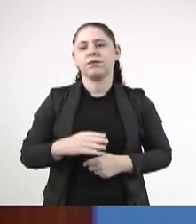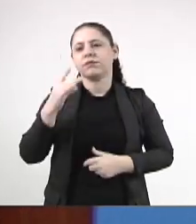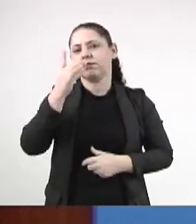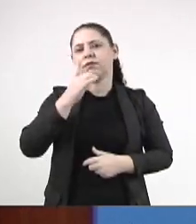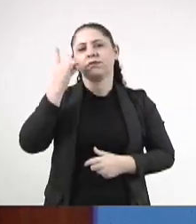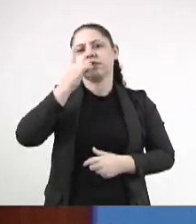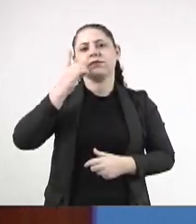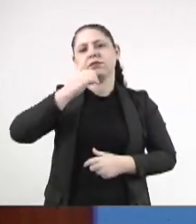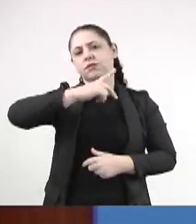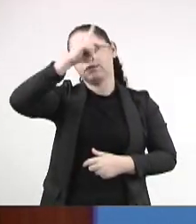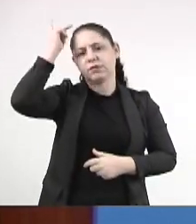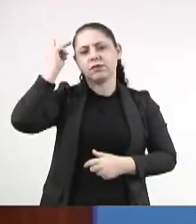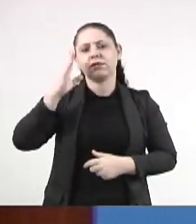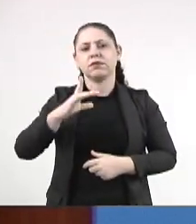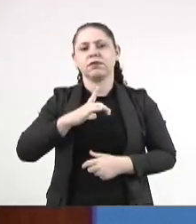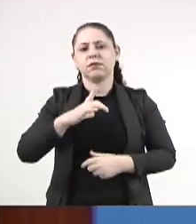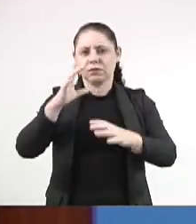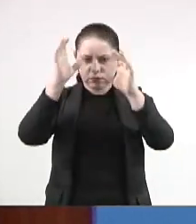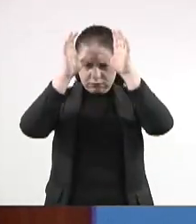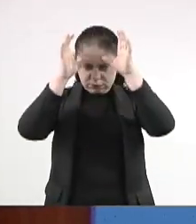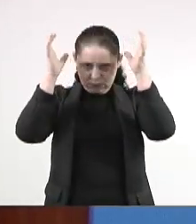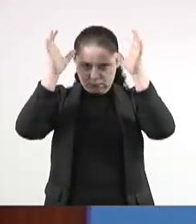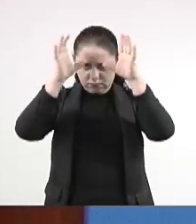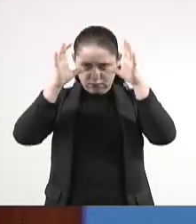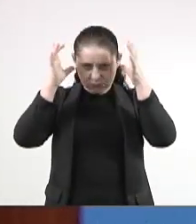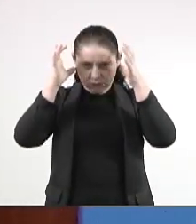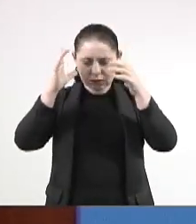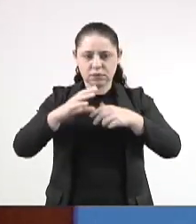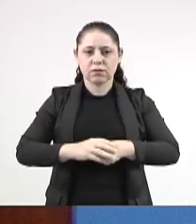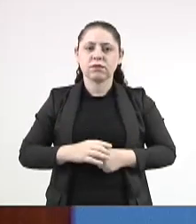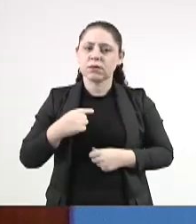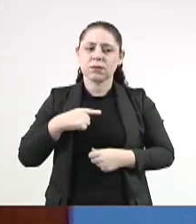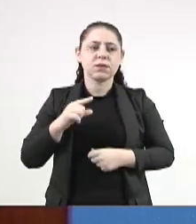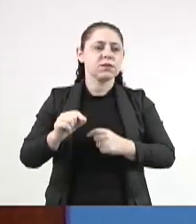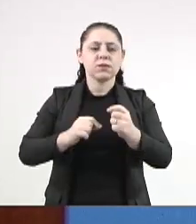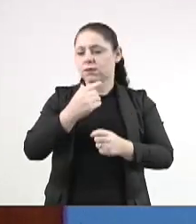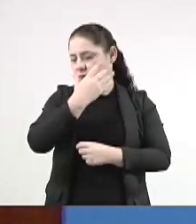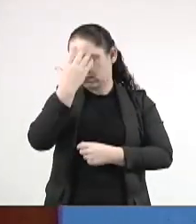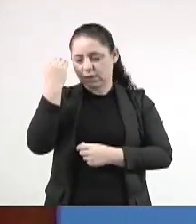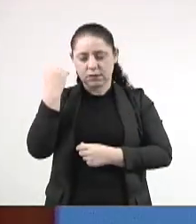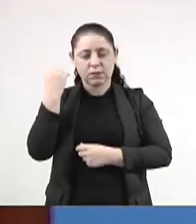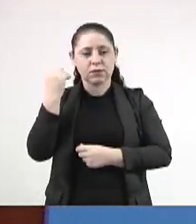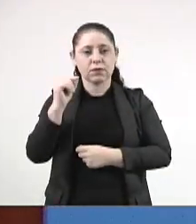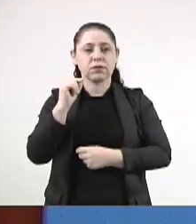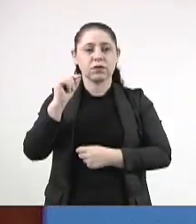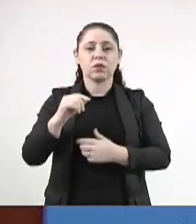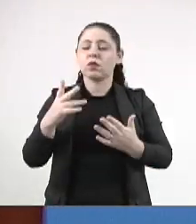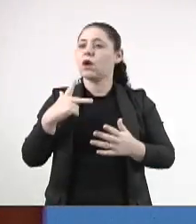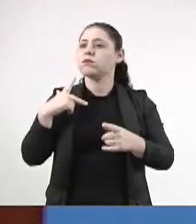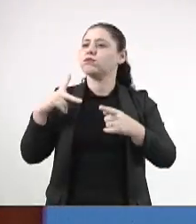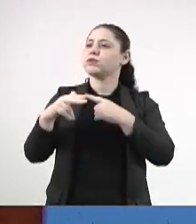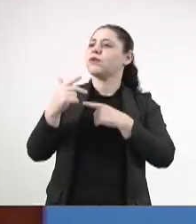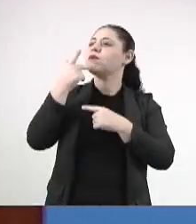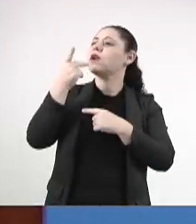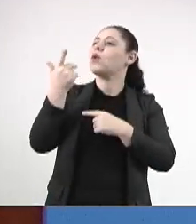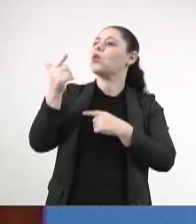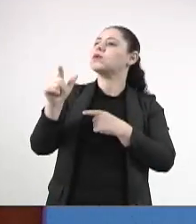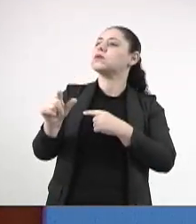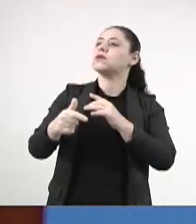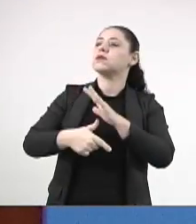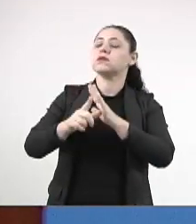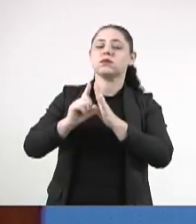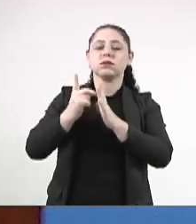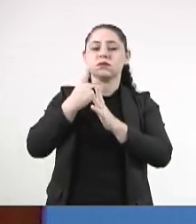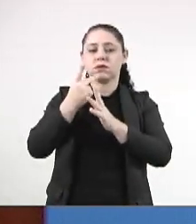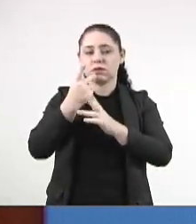Correia, já que o Caravina quebrou o protocolo, eu vou quebrar também, porque eu esqueci, quando ele me interrompeu, de falar outra coisa aqui, antes de